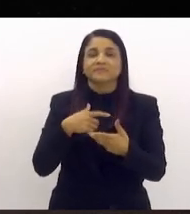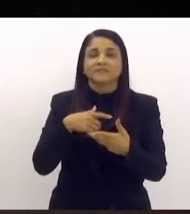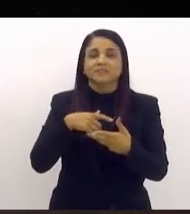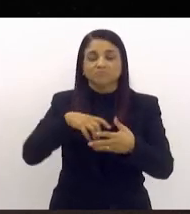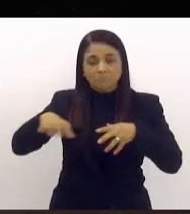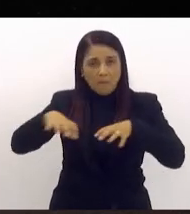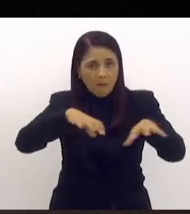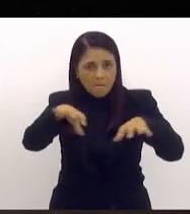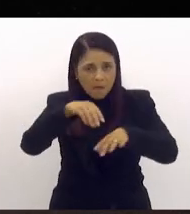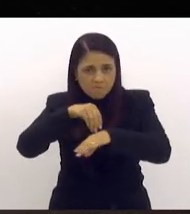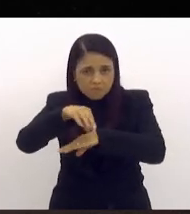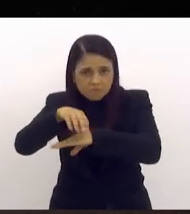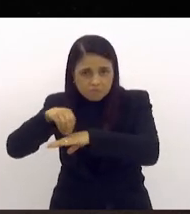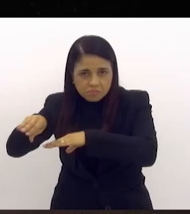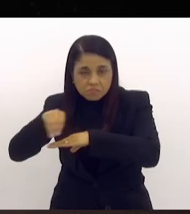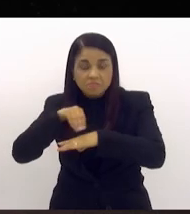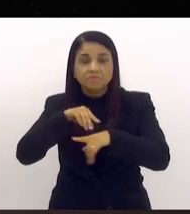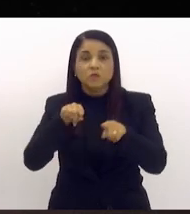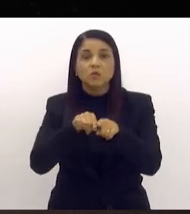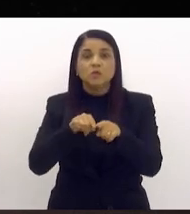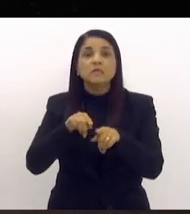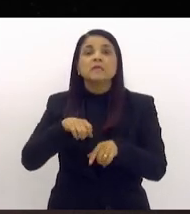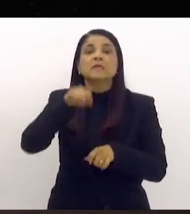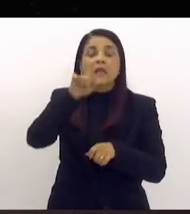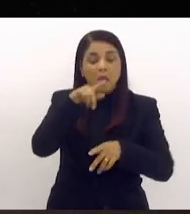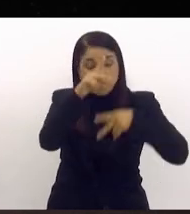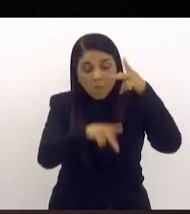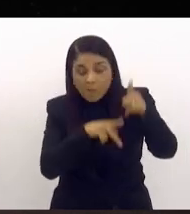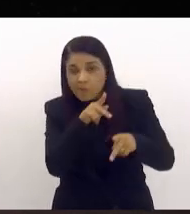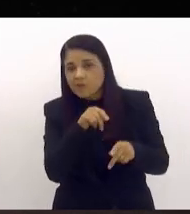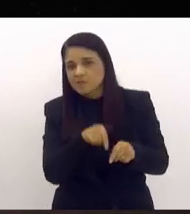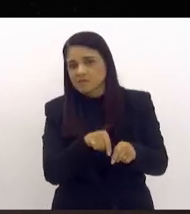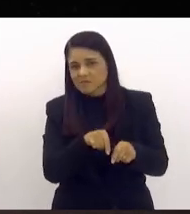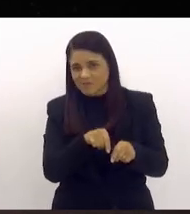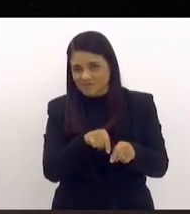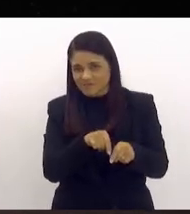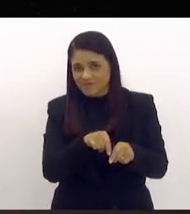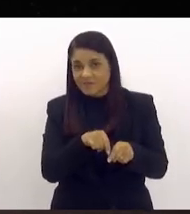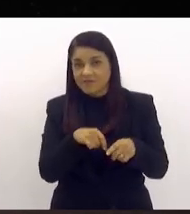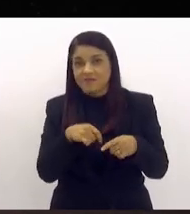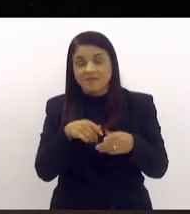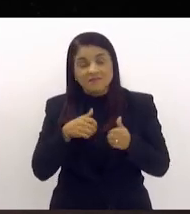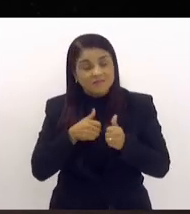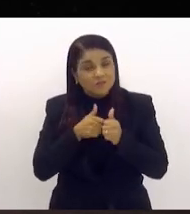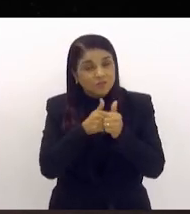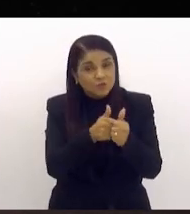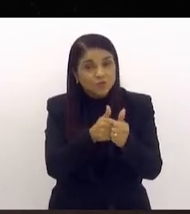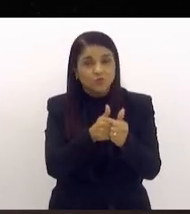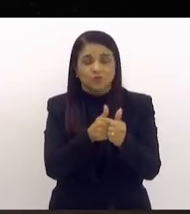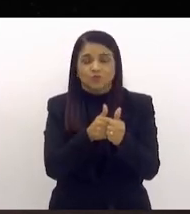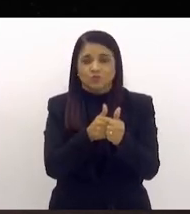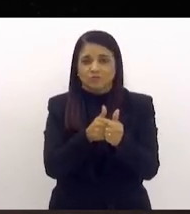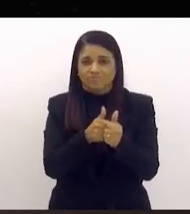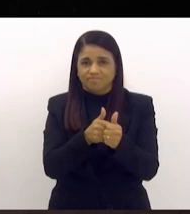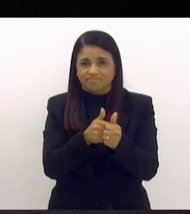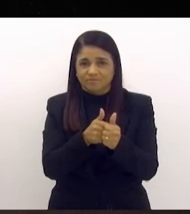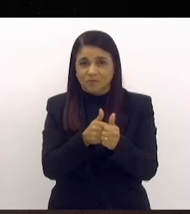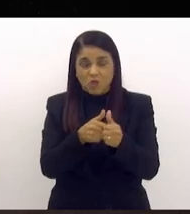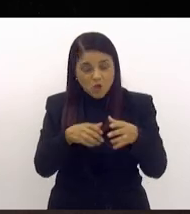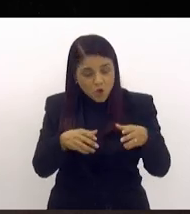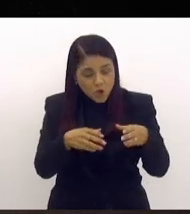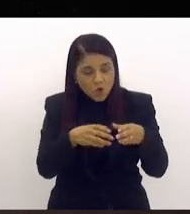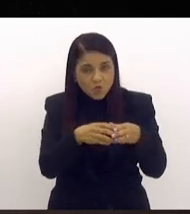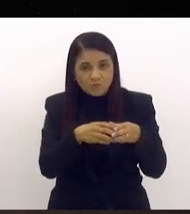e compartilhar, sobretudo, com aqueles que mais precisam. E as coisas têm que caminharem juntas. E a nossa comissão